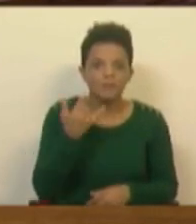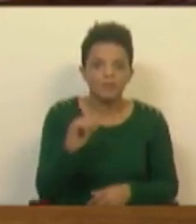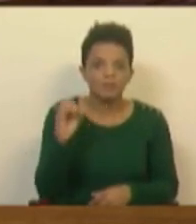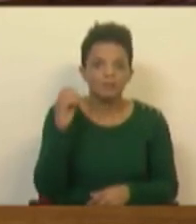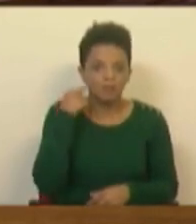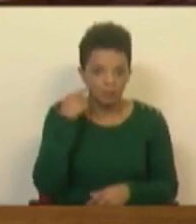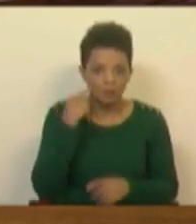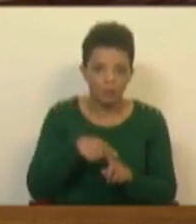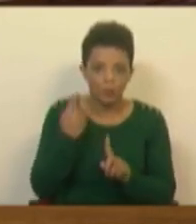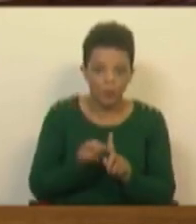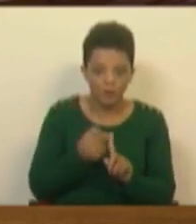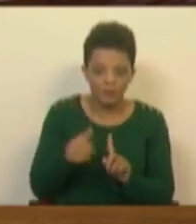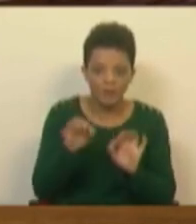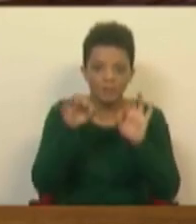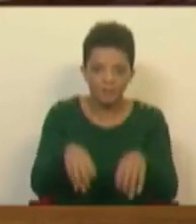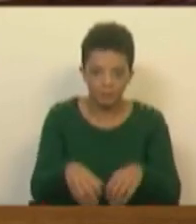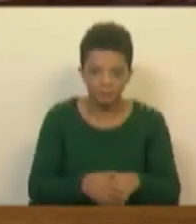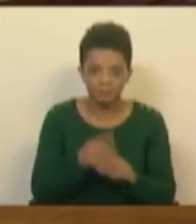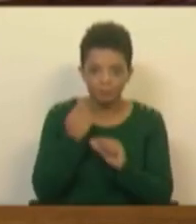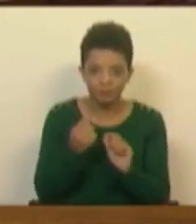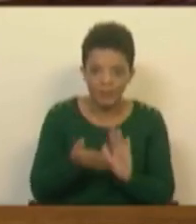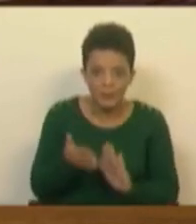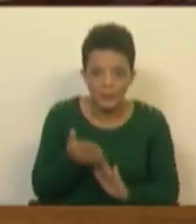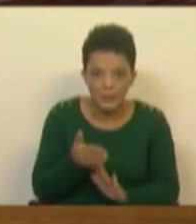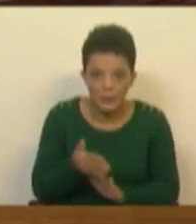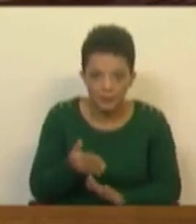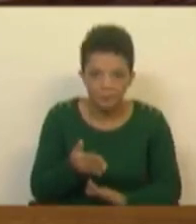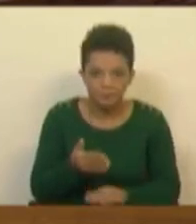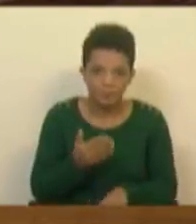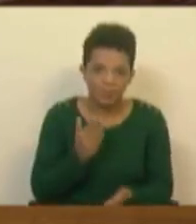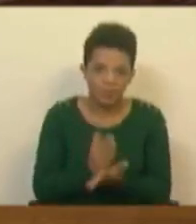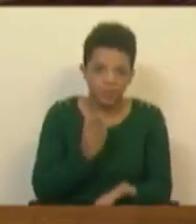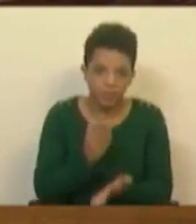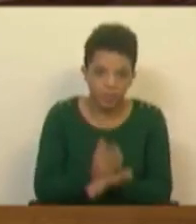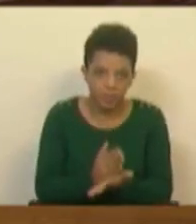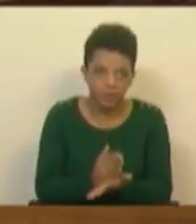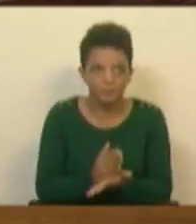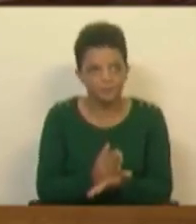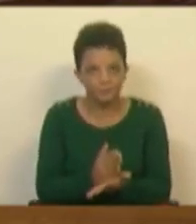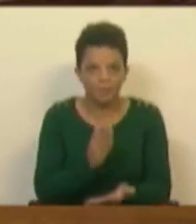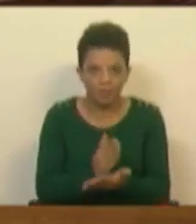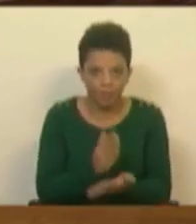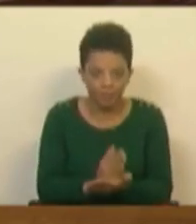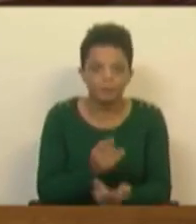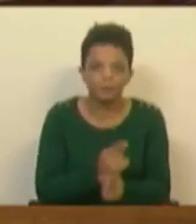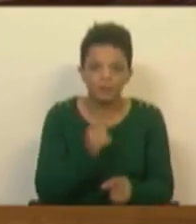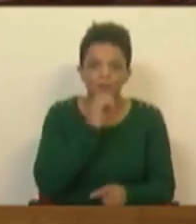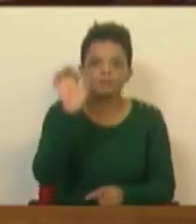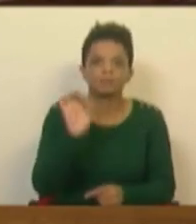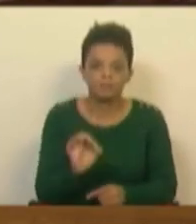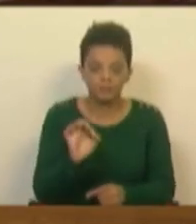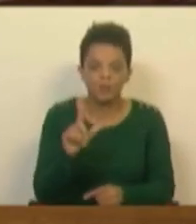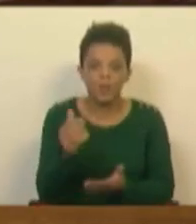no fim do ano, a discutir à pressa, tarde, não há más horas, porque ainda permite taxar